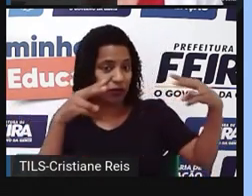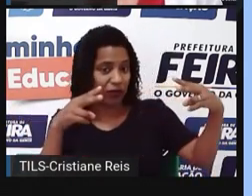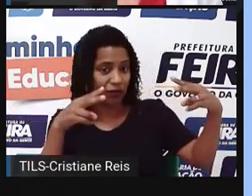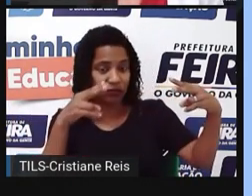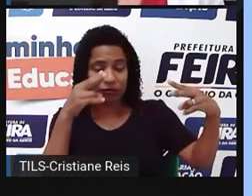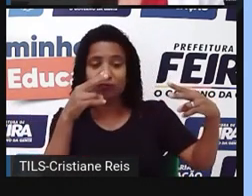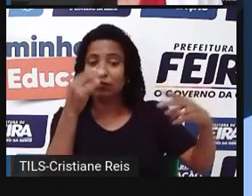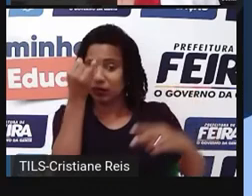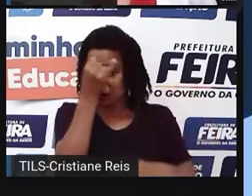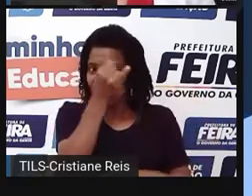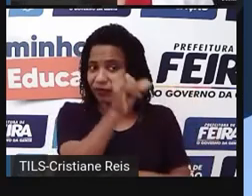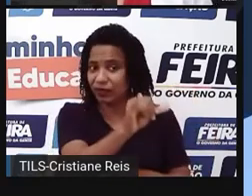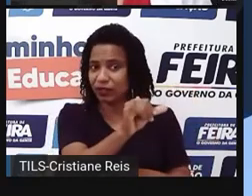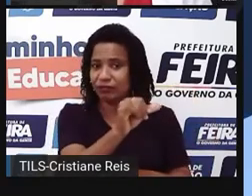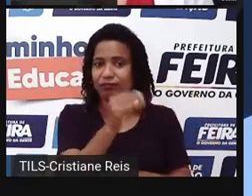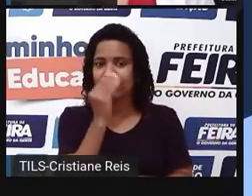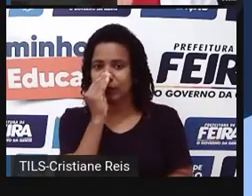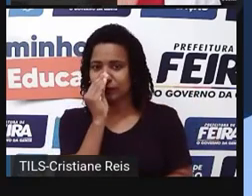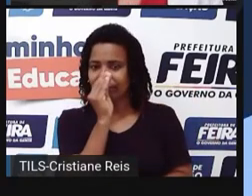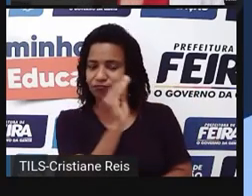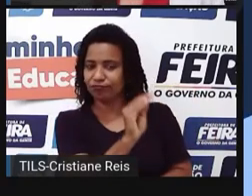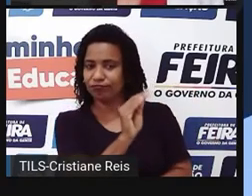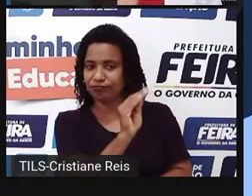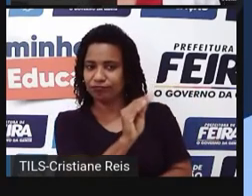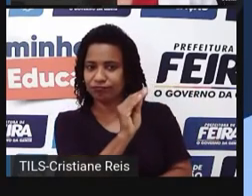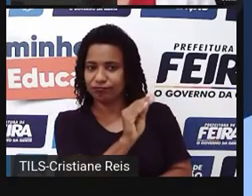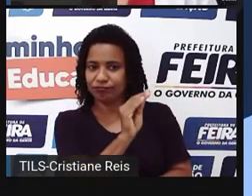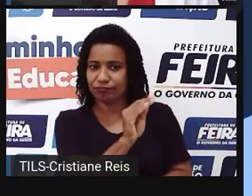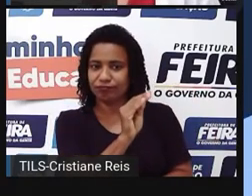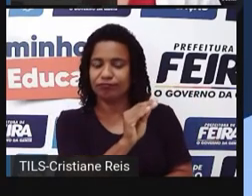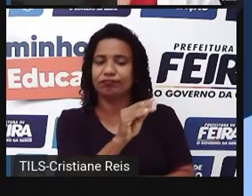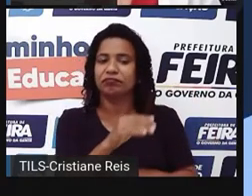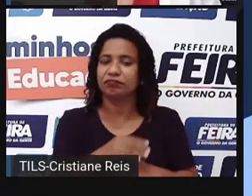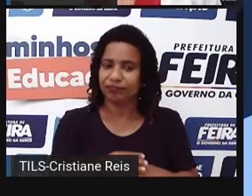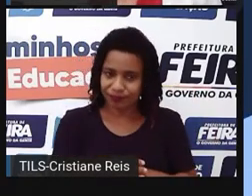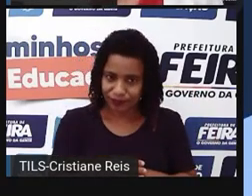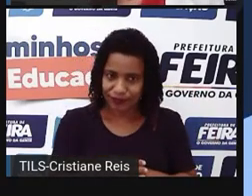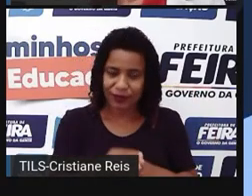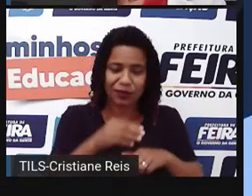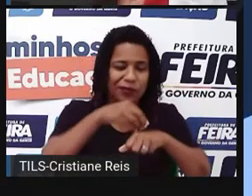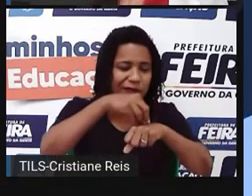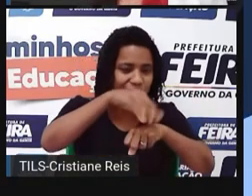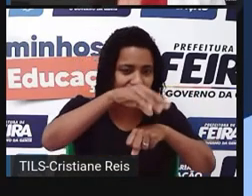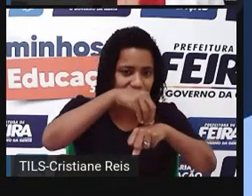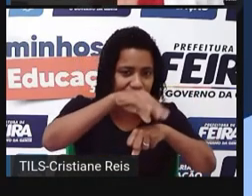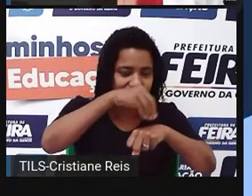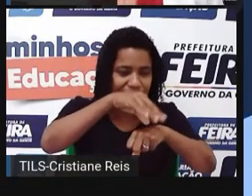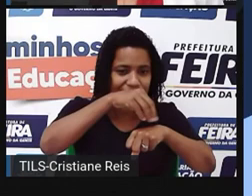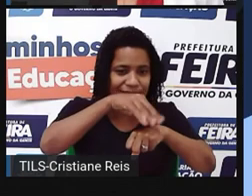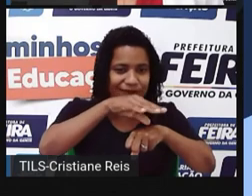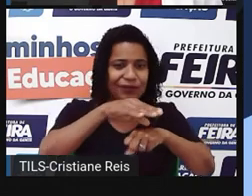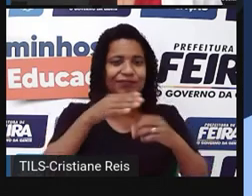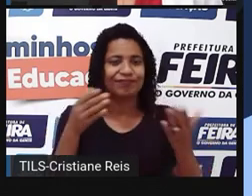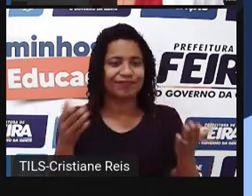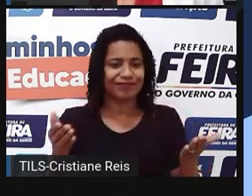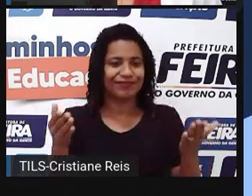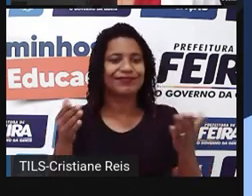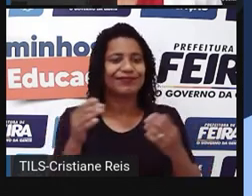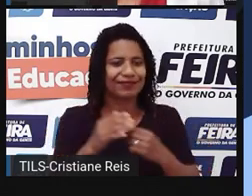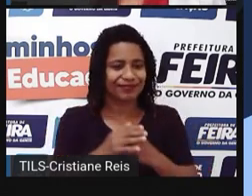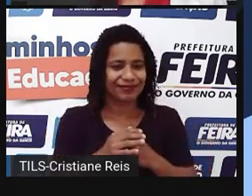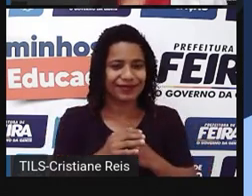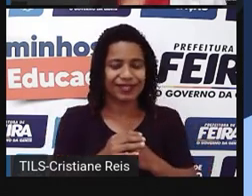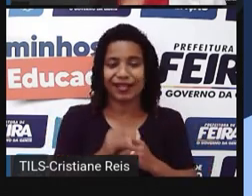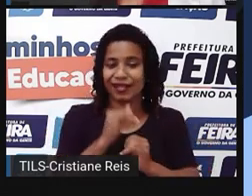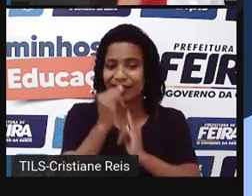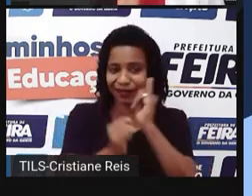Ok, students? Então, deixo essas regrinhas aí para vocês. De certa forma, são orientações para que a gente possa viajar no